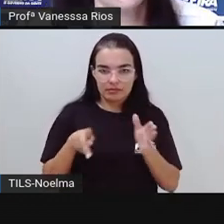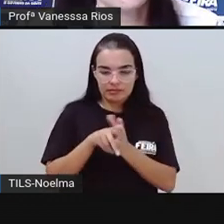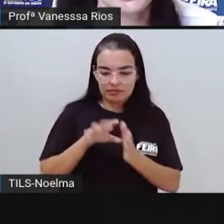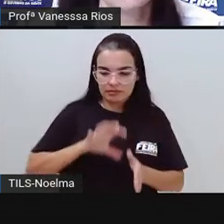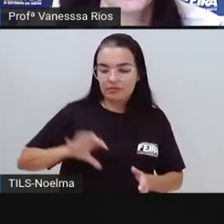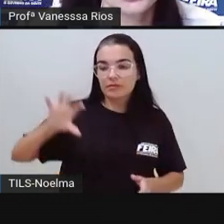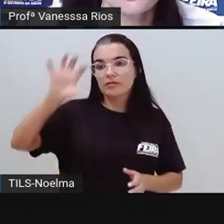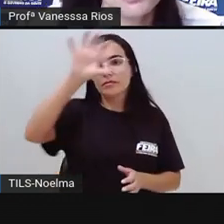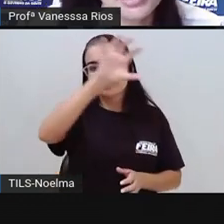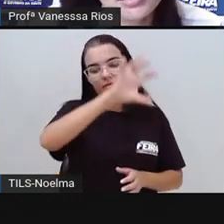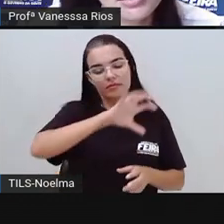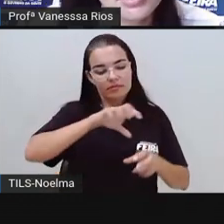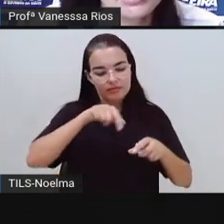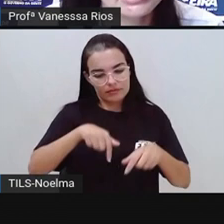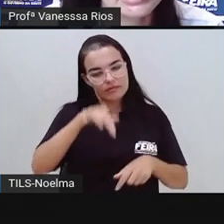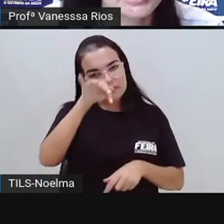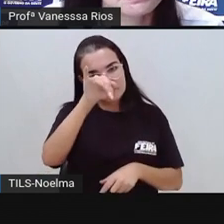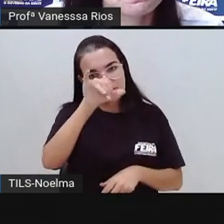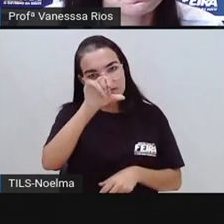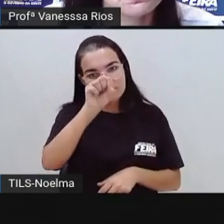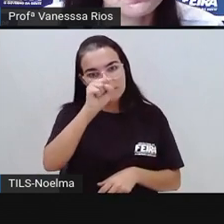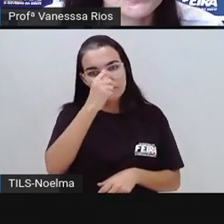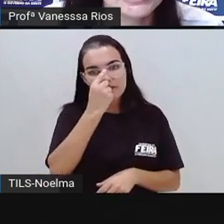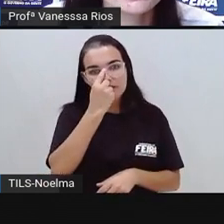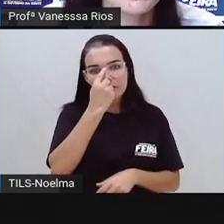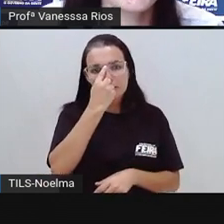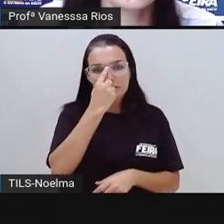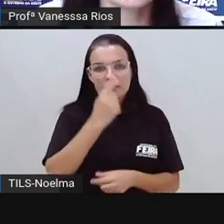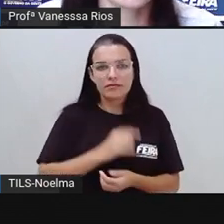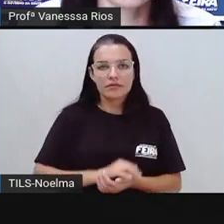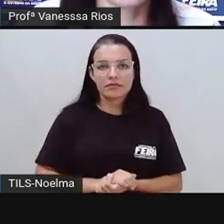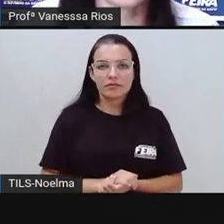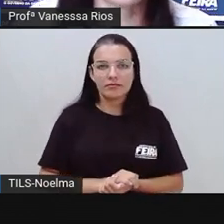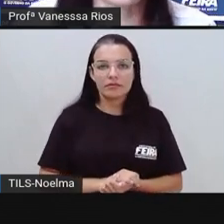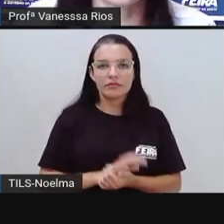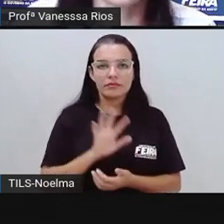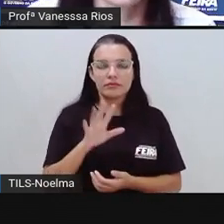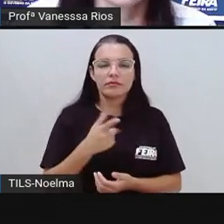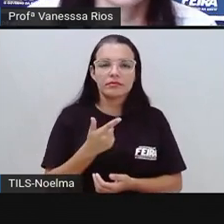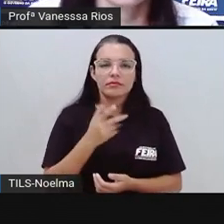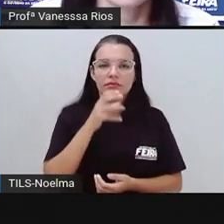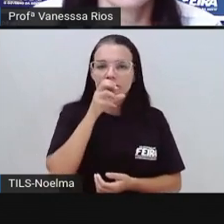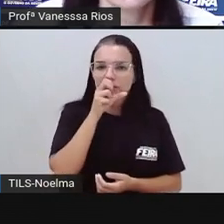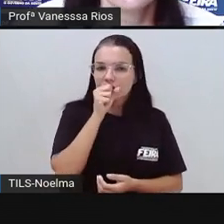territorial de Feira de Santana. Então aqui nessa cor aqui,